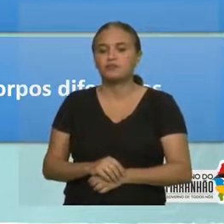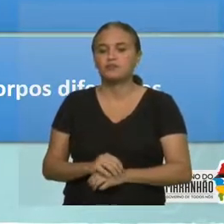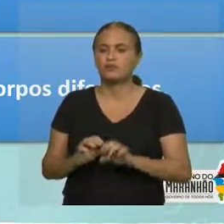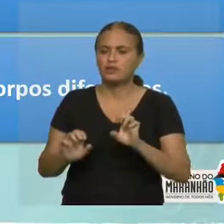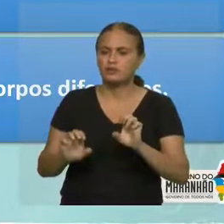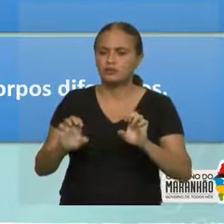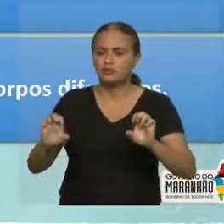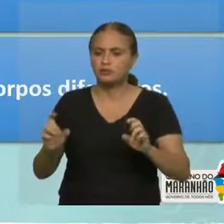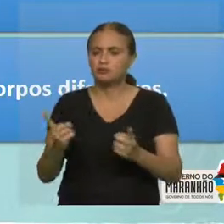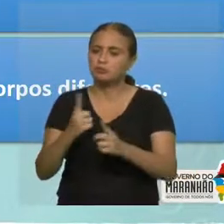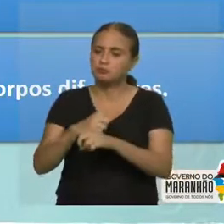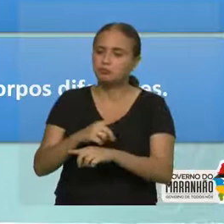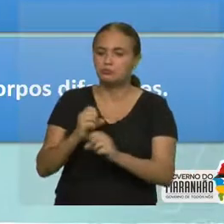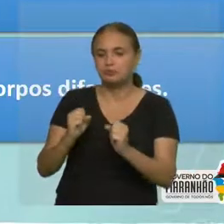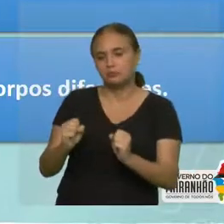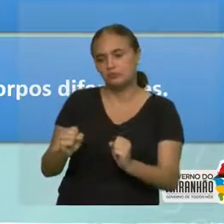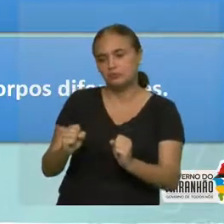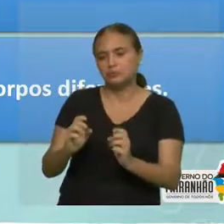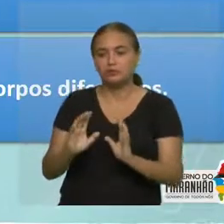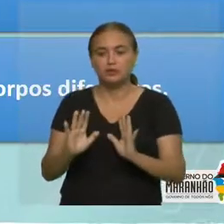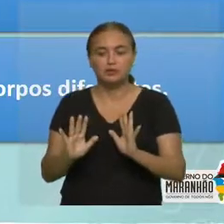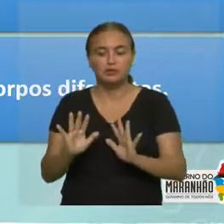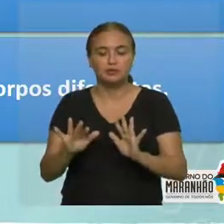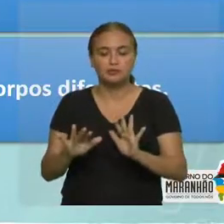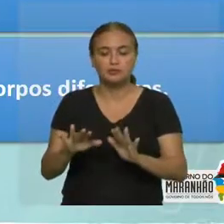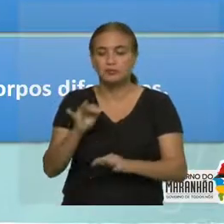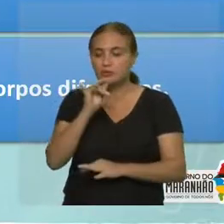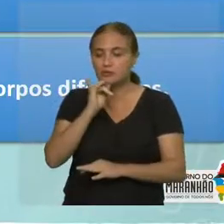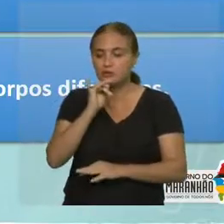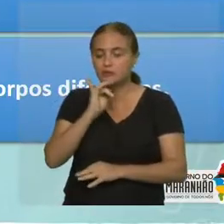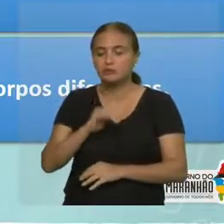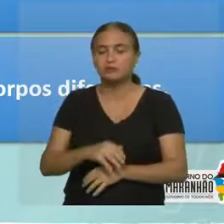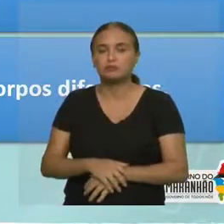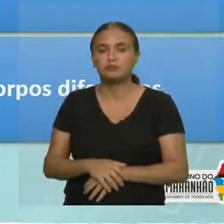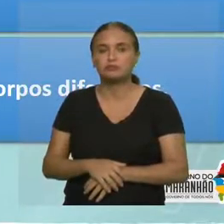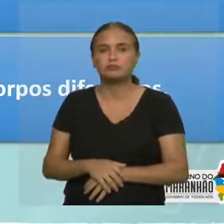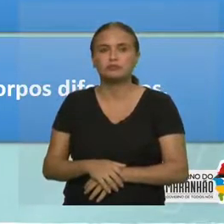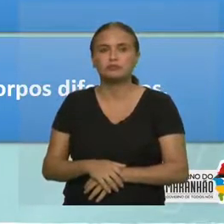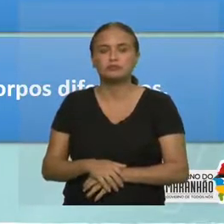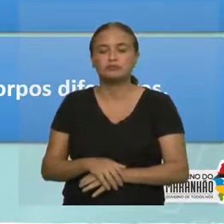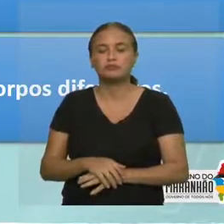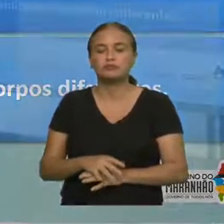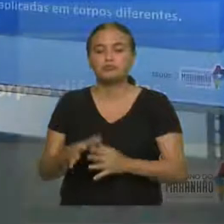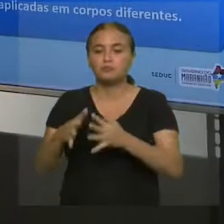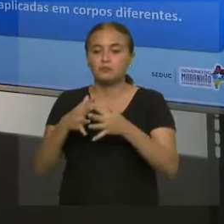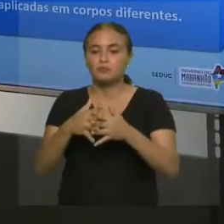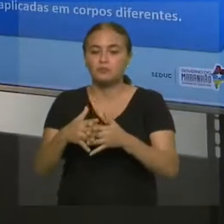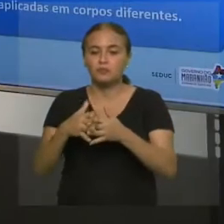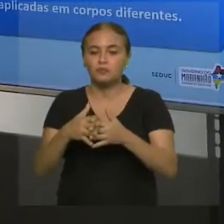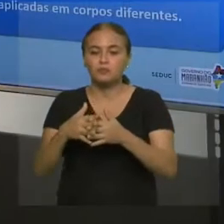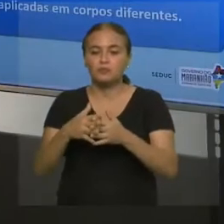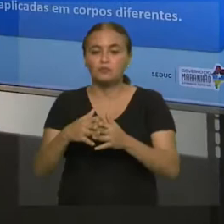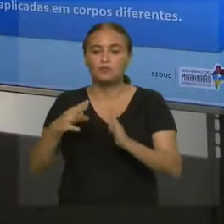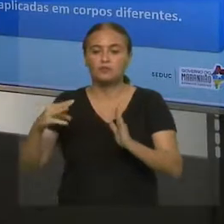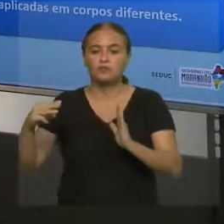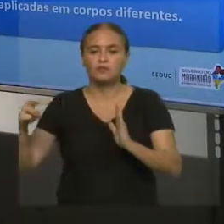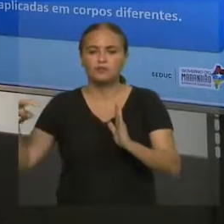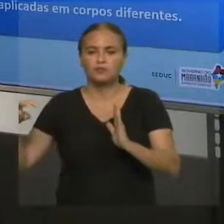contrário. Então, vamos imaginar aqui uma situação. Eu pego a colisão de um caminhão com